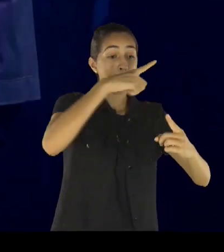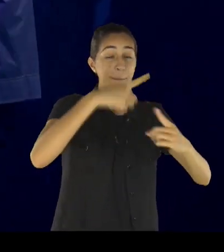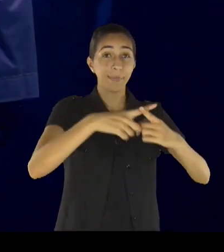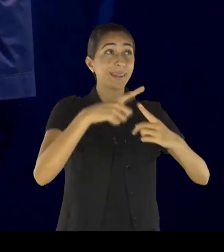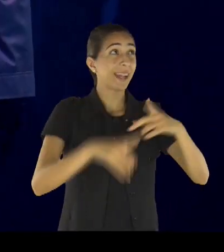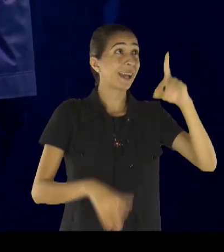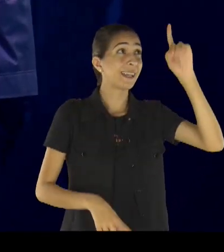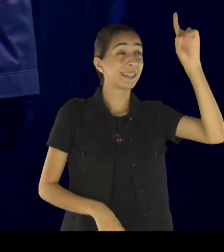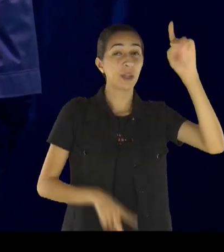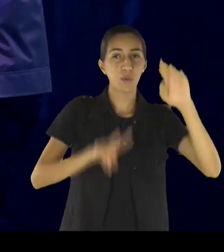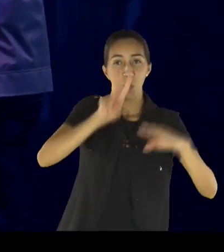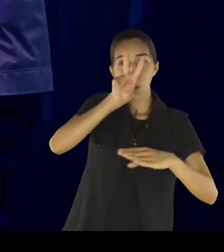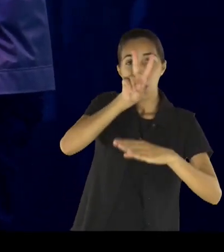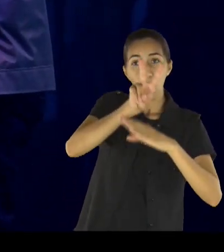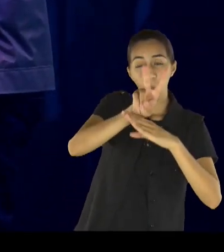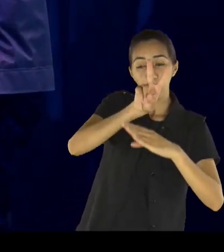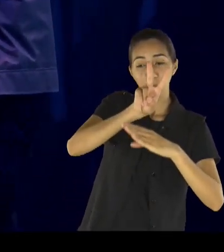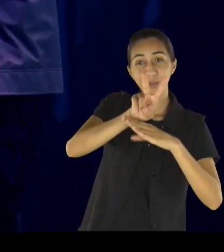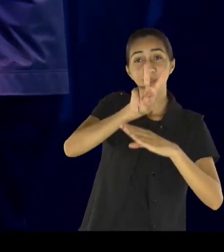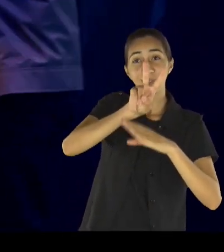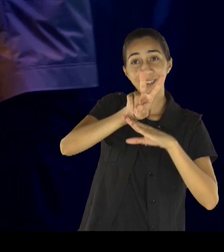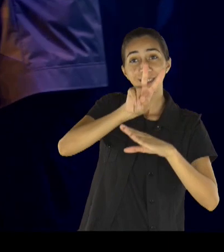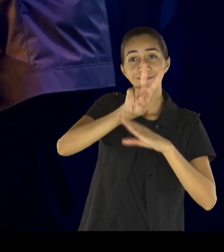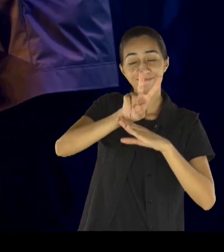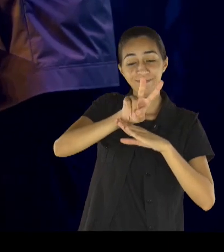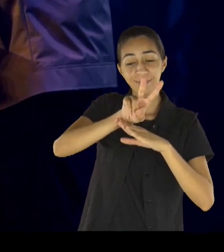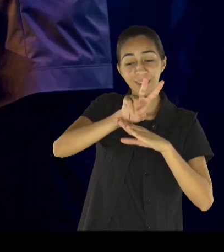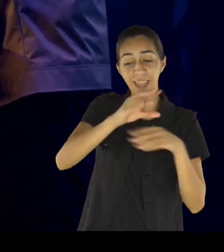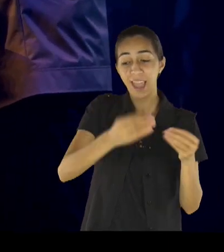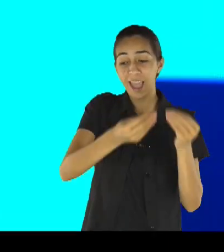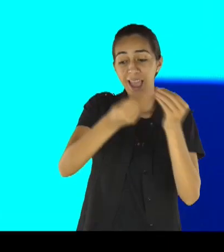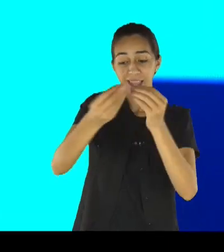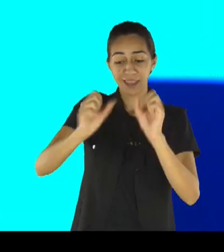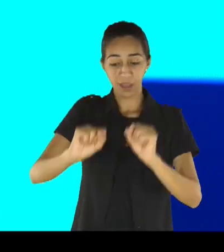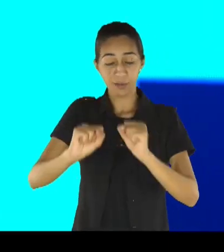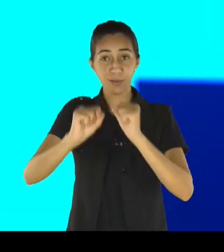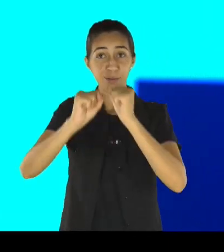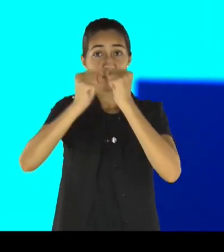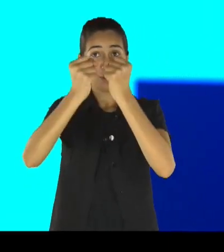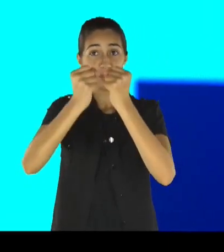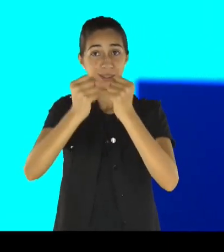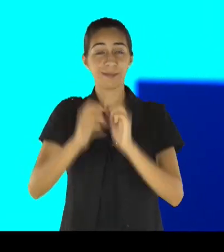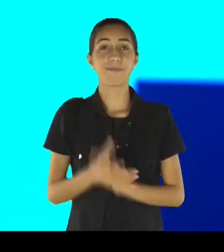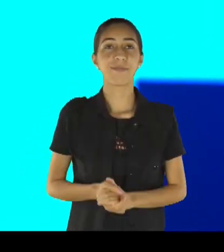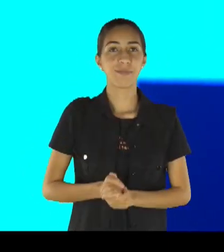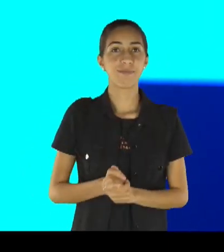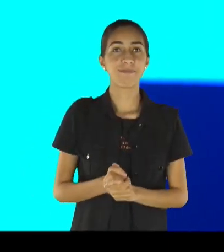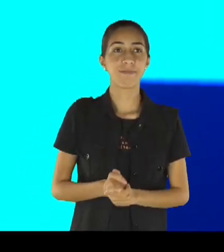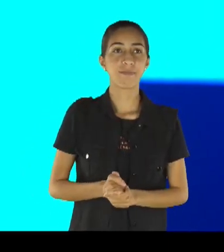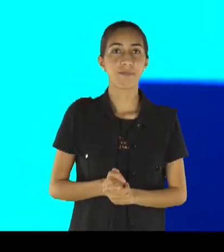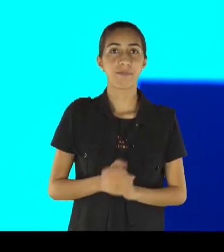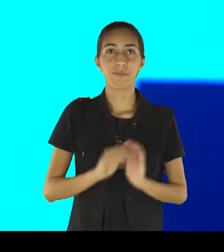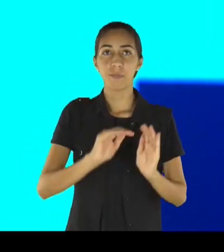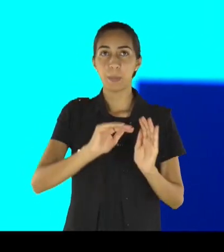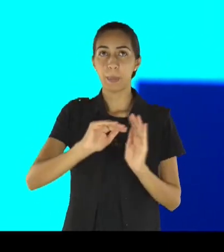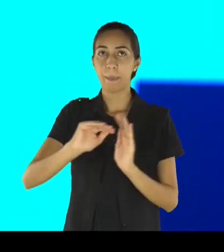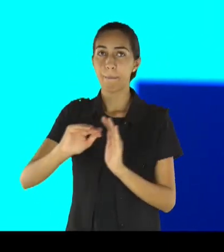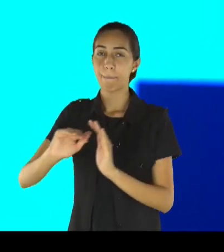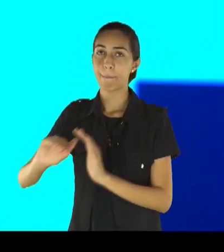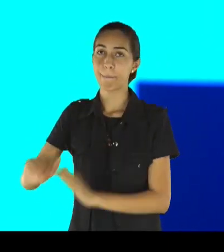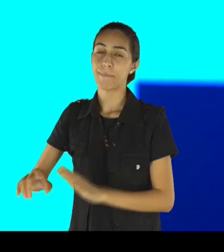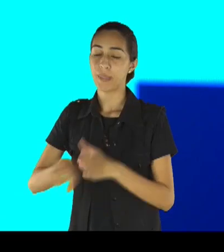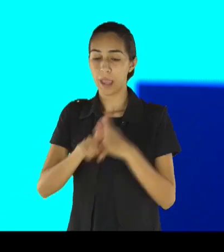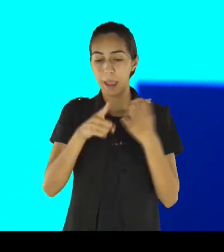restaura, as nossas forças, os jovens, cansarão, se fatigarão, os